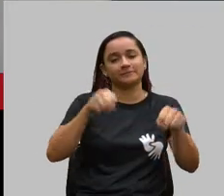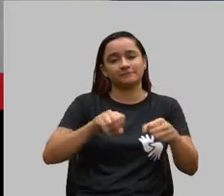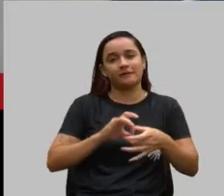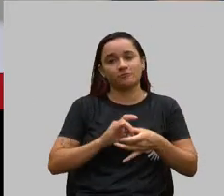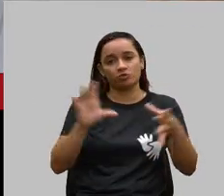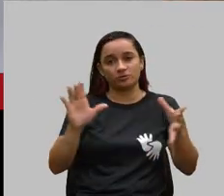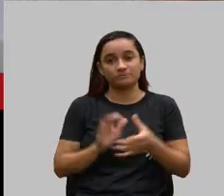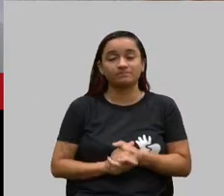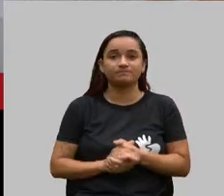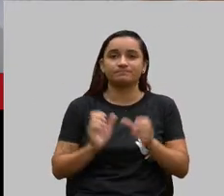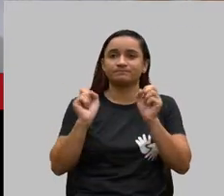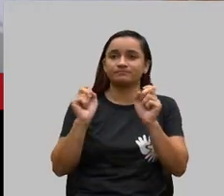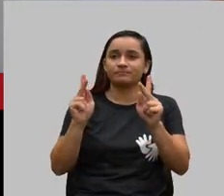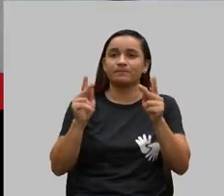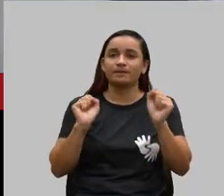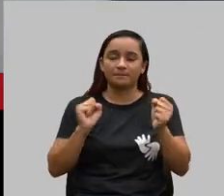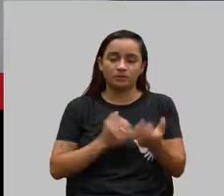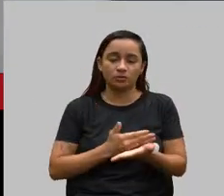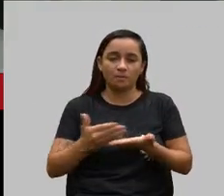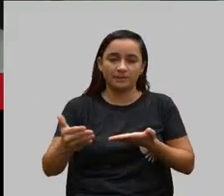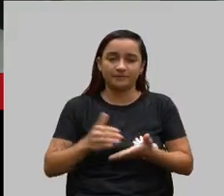favor. Pode iniciar.